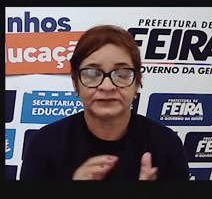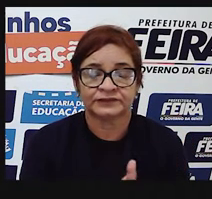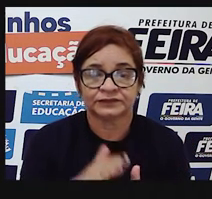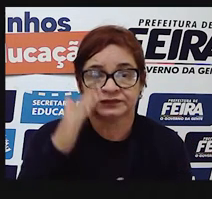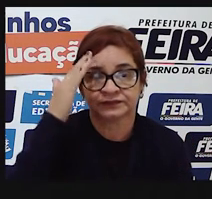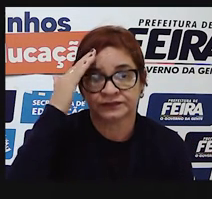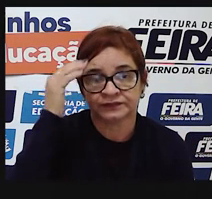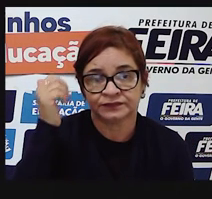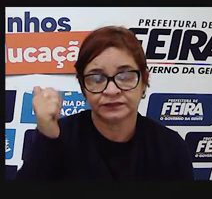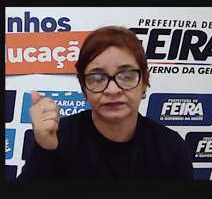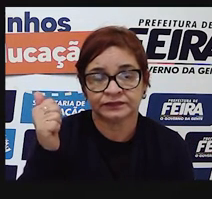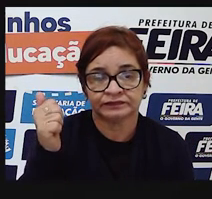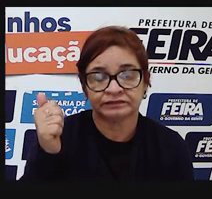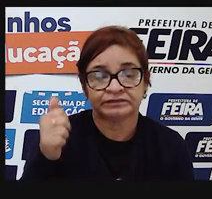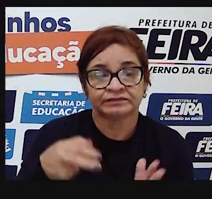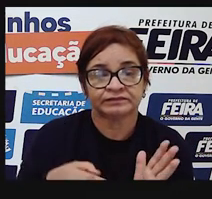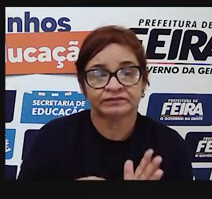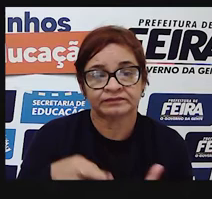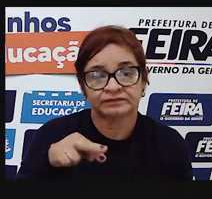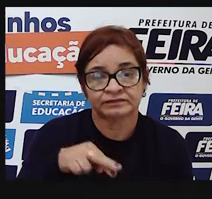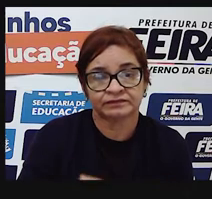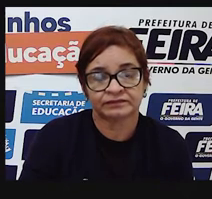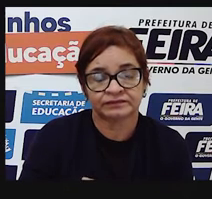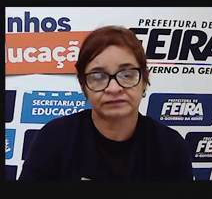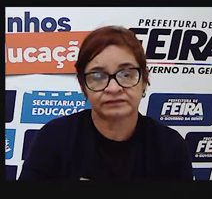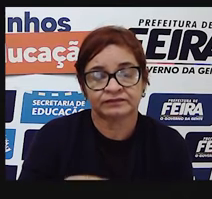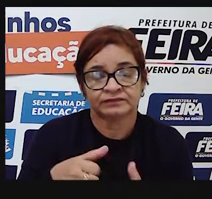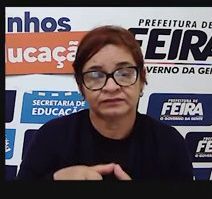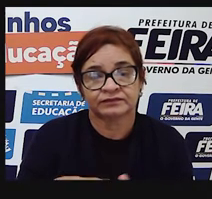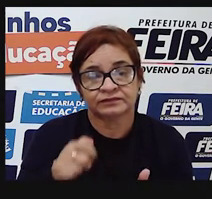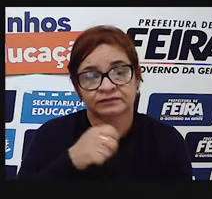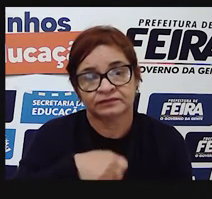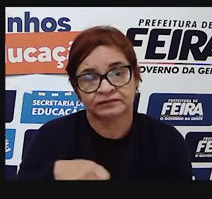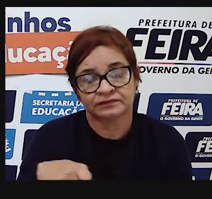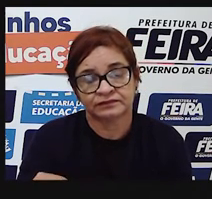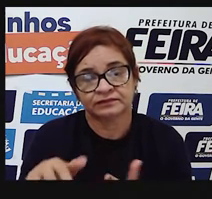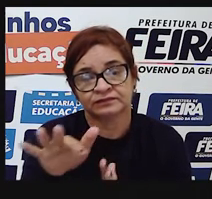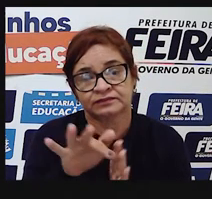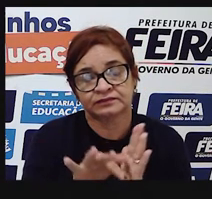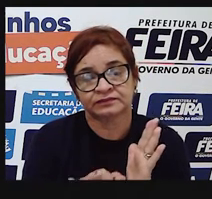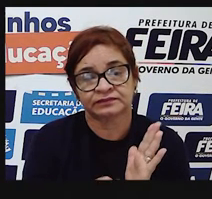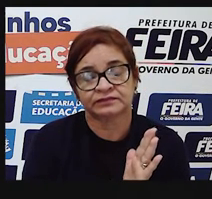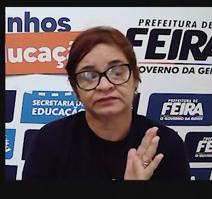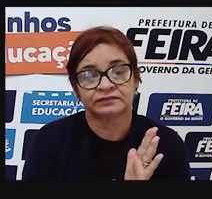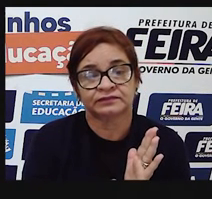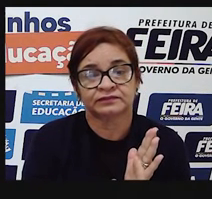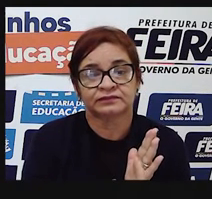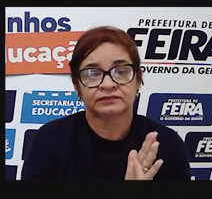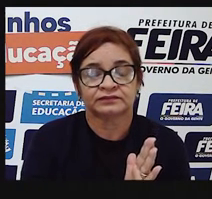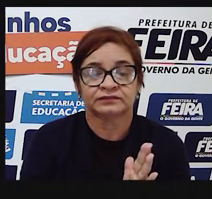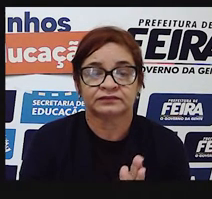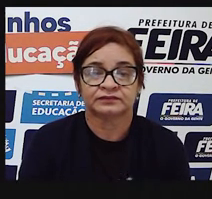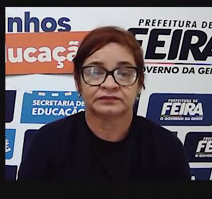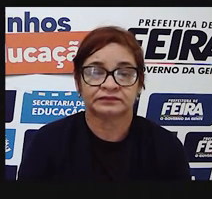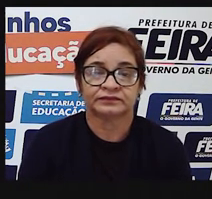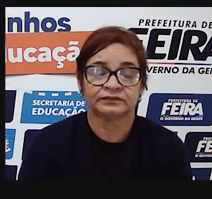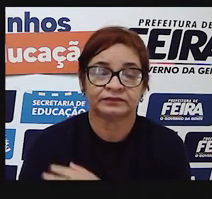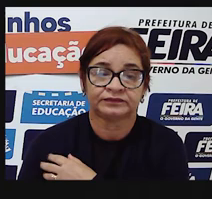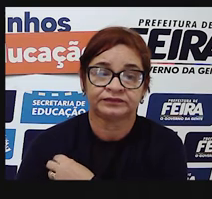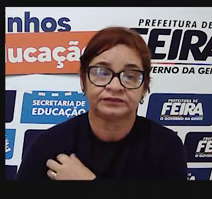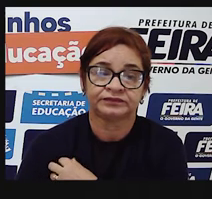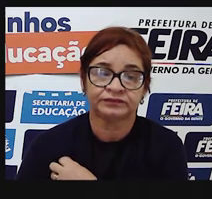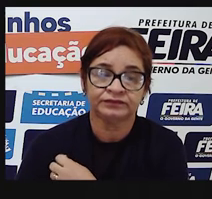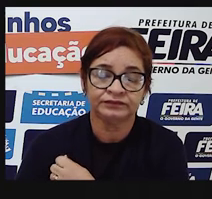saiba dar o devido significado ao que está escrito, ao texto. Então, vamos